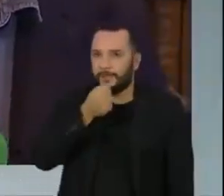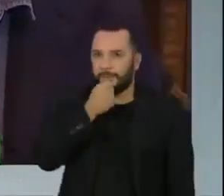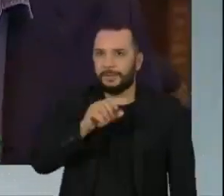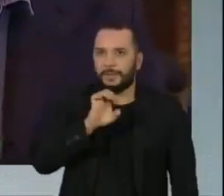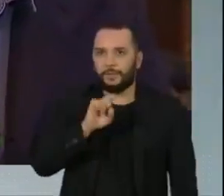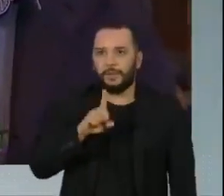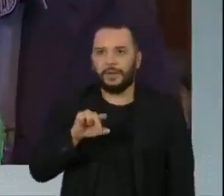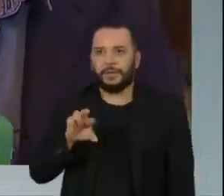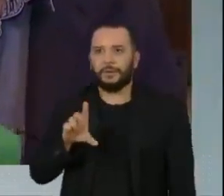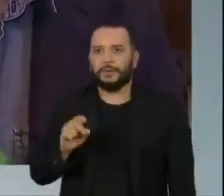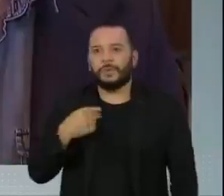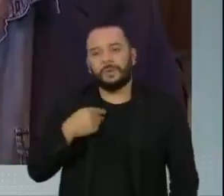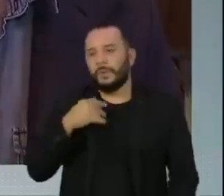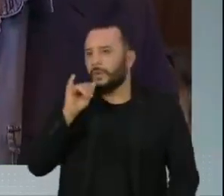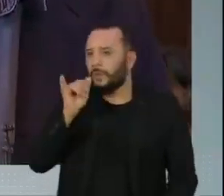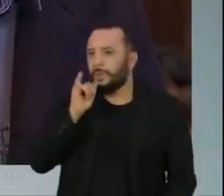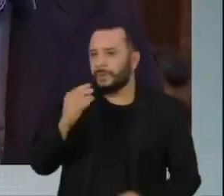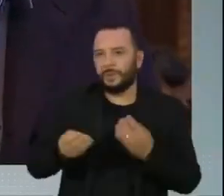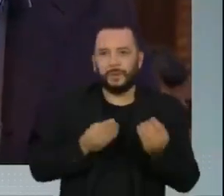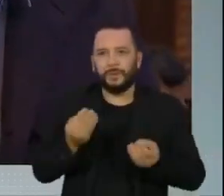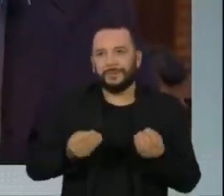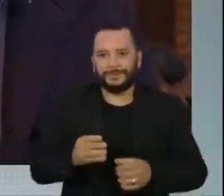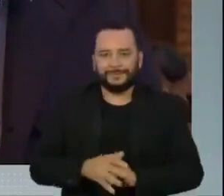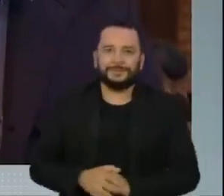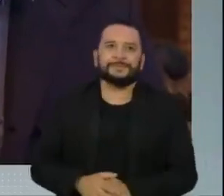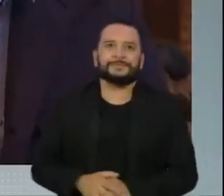Campos conta pra gente. Boa tarde, Eduardo.